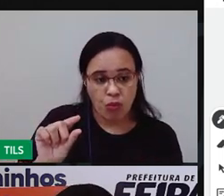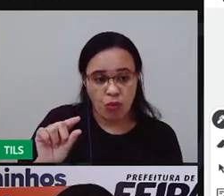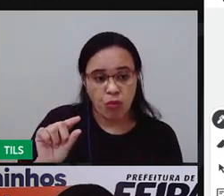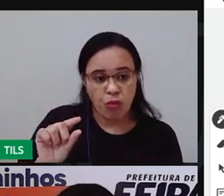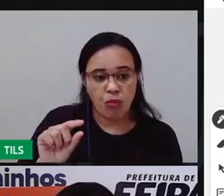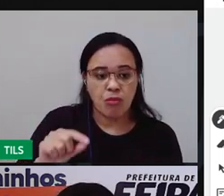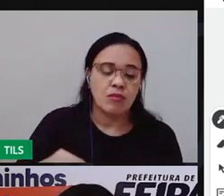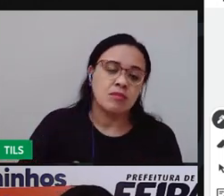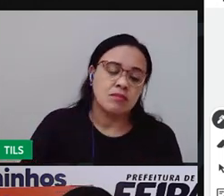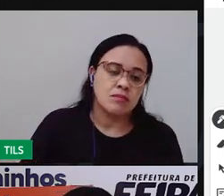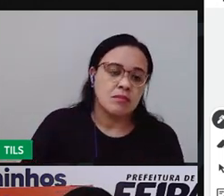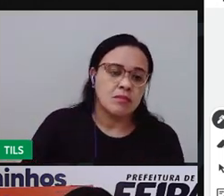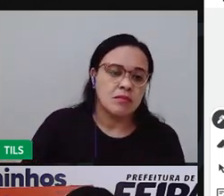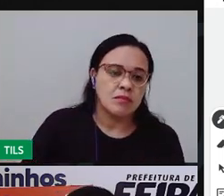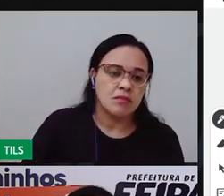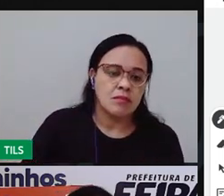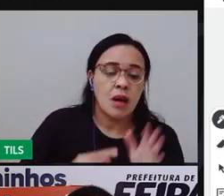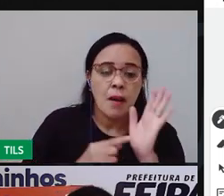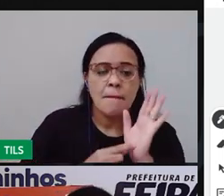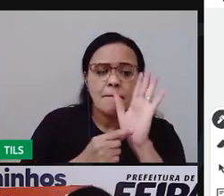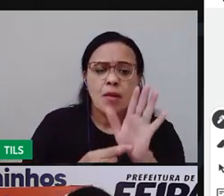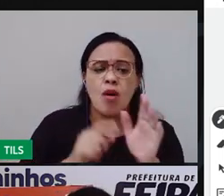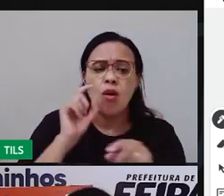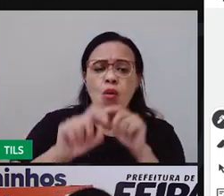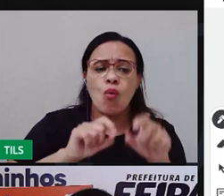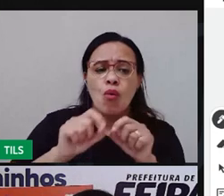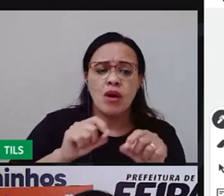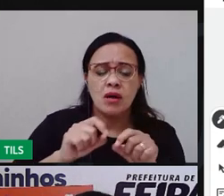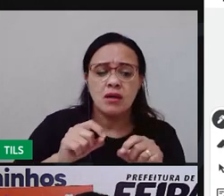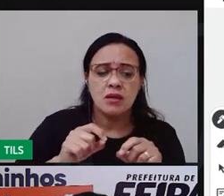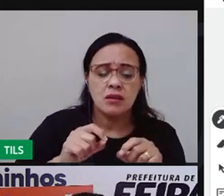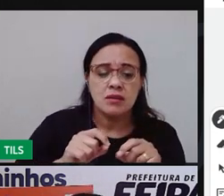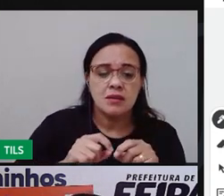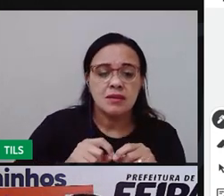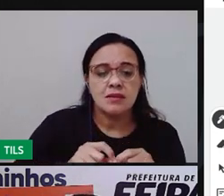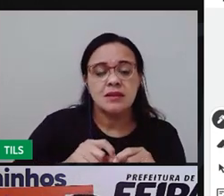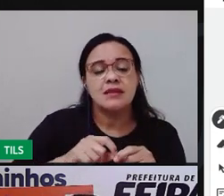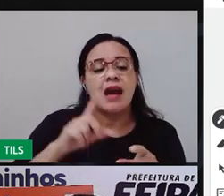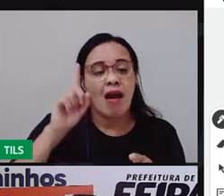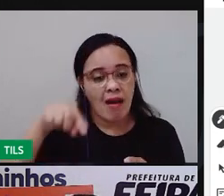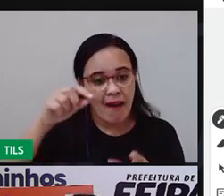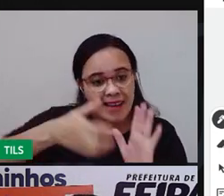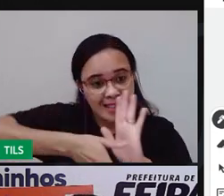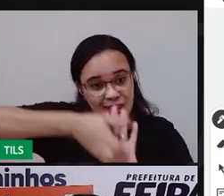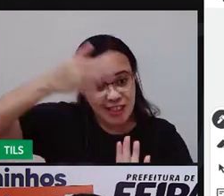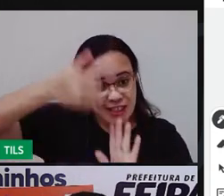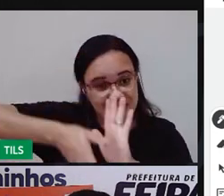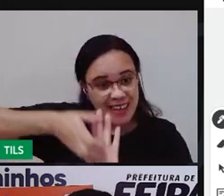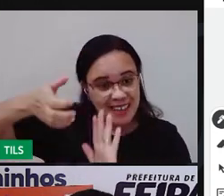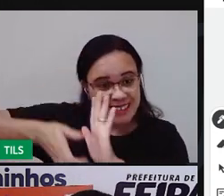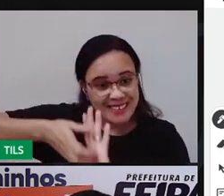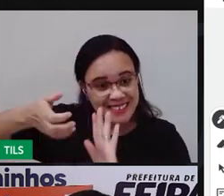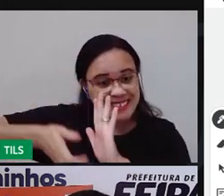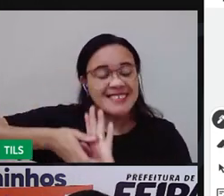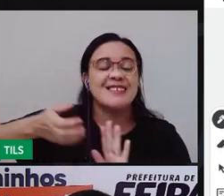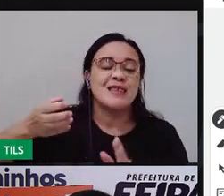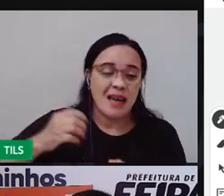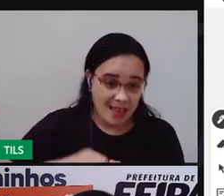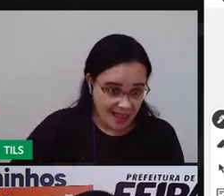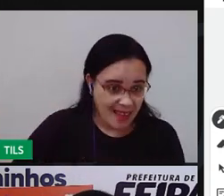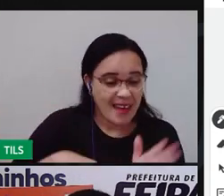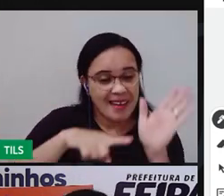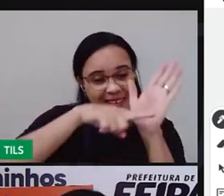tá dando a ideia para a gente de subtração. Que é uma outra,